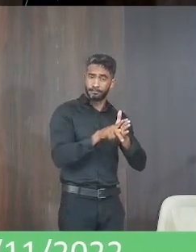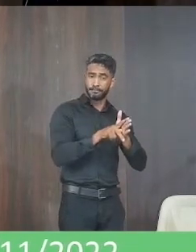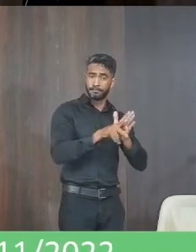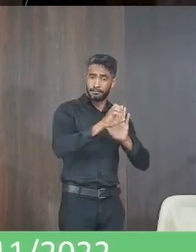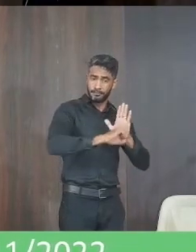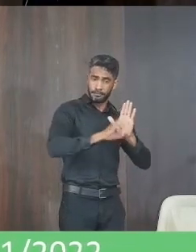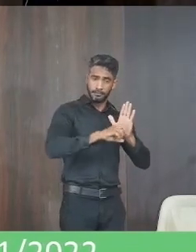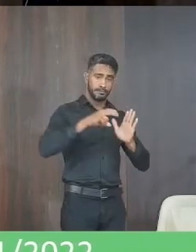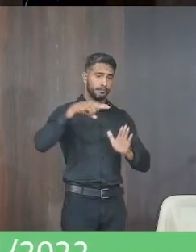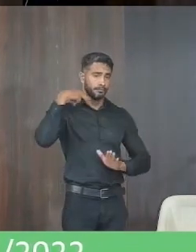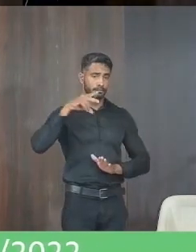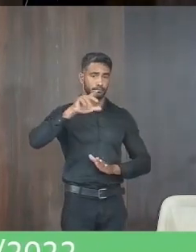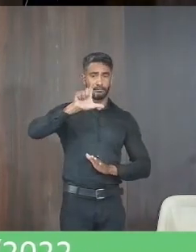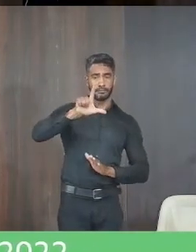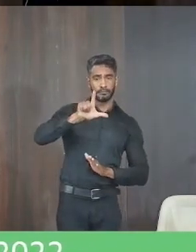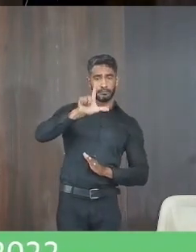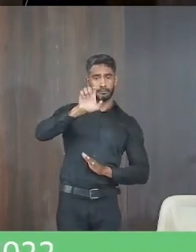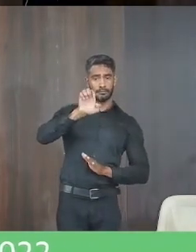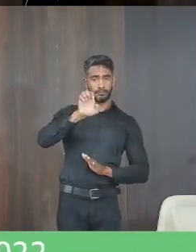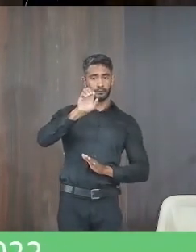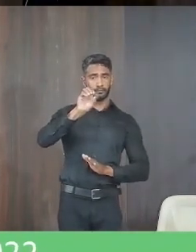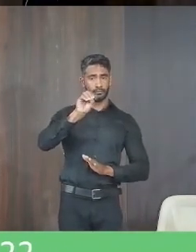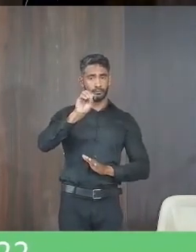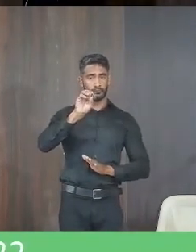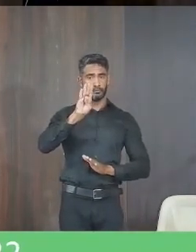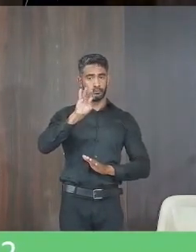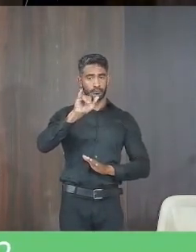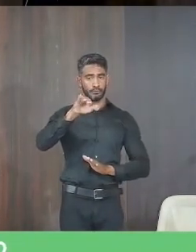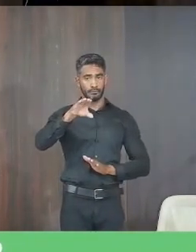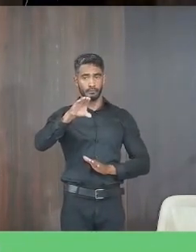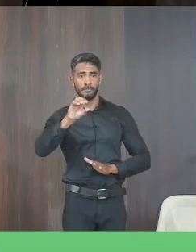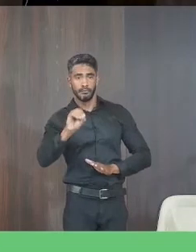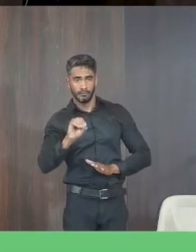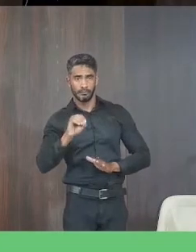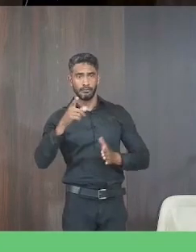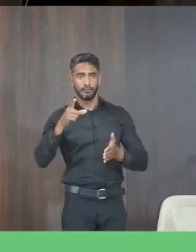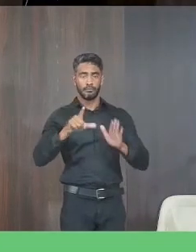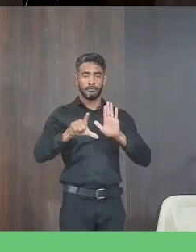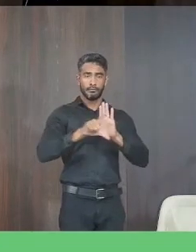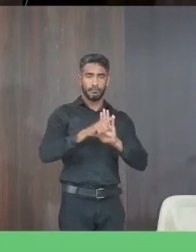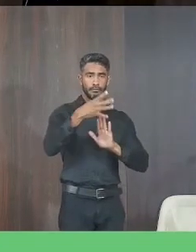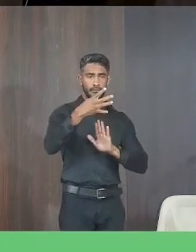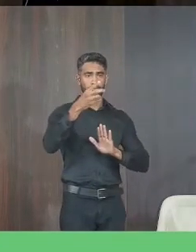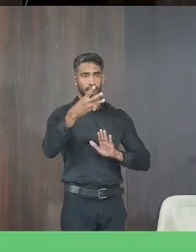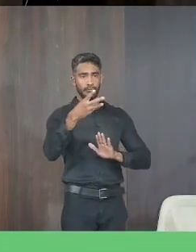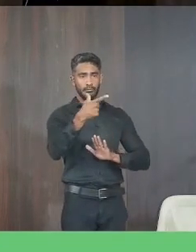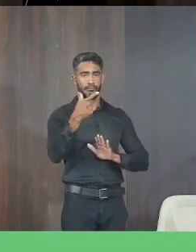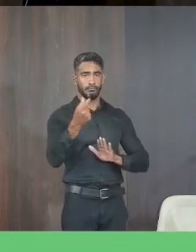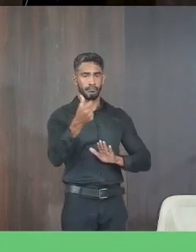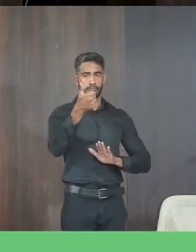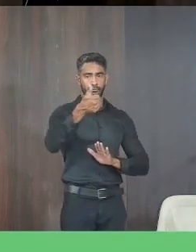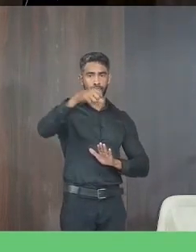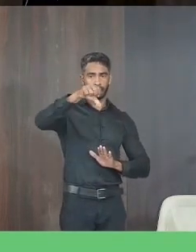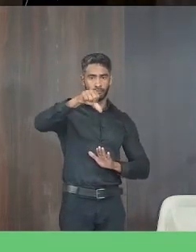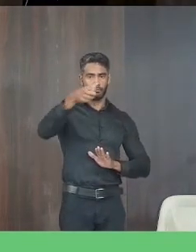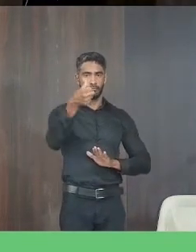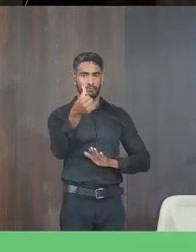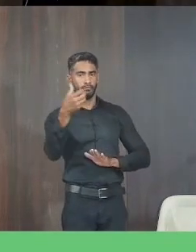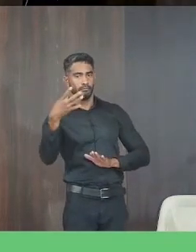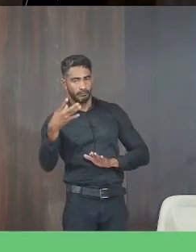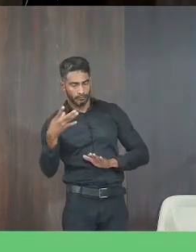individual do vereador Leobino Antunes de Bem segundo a Lei 4320 de 17 de março de 1964